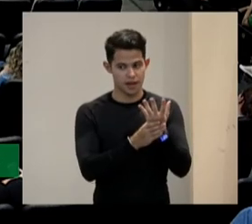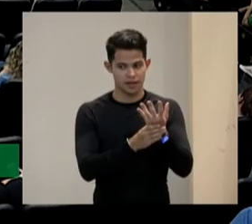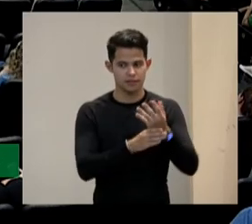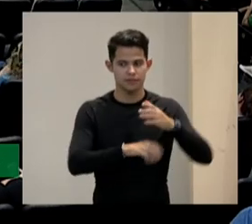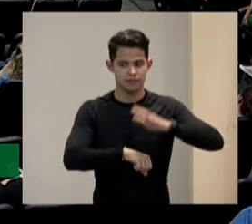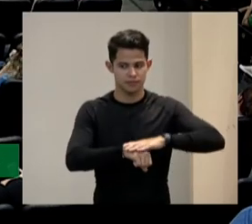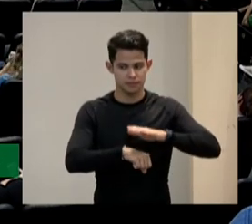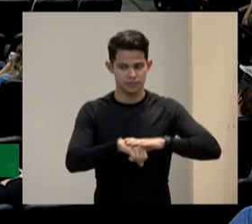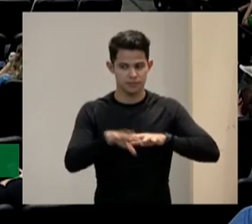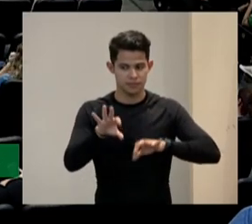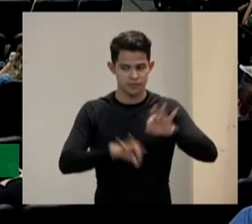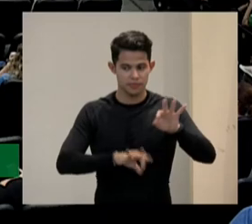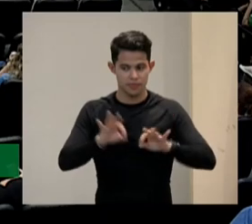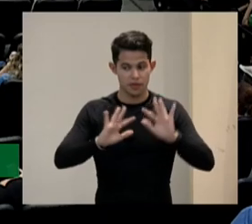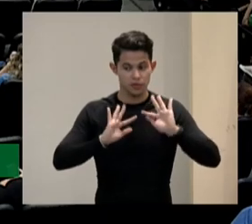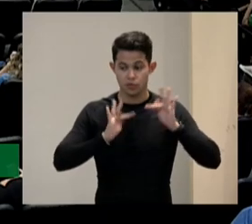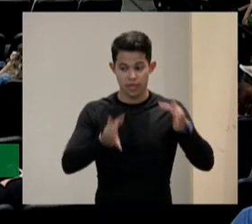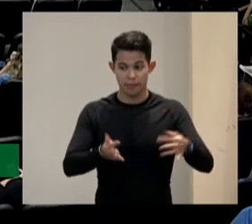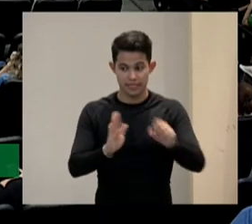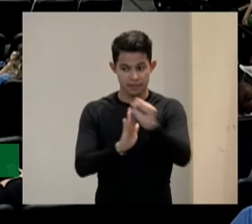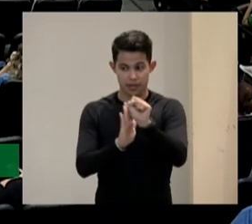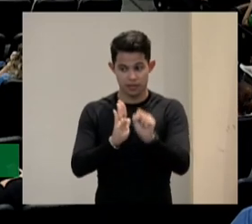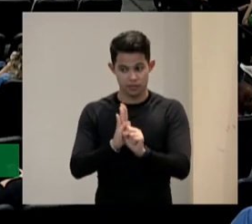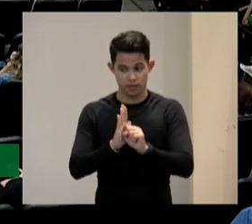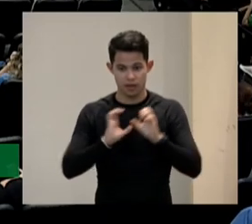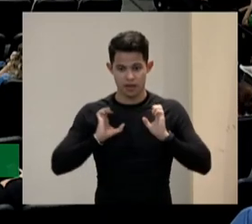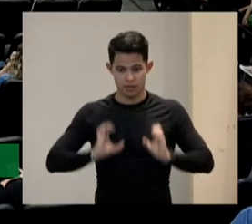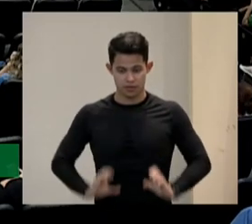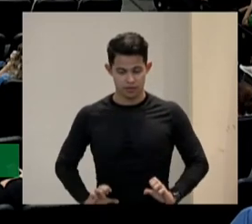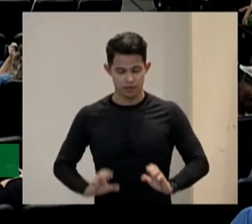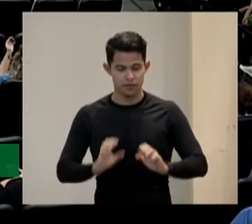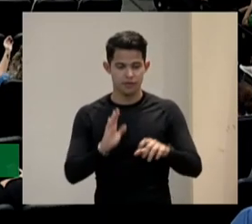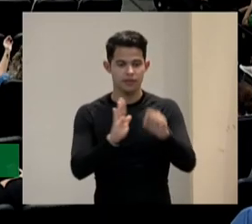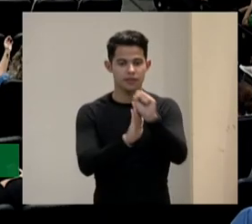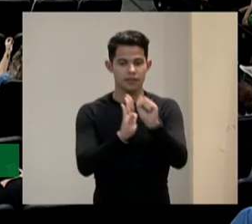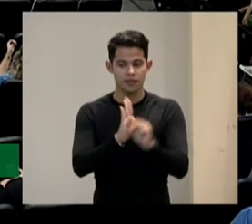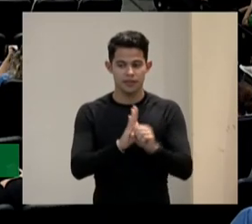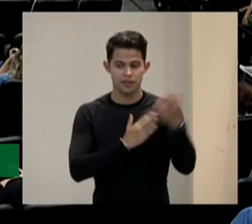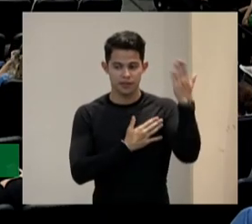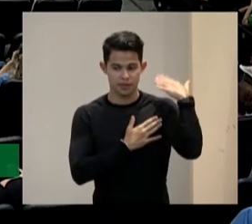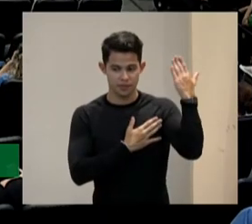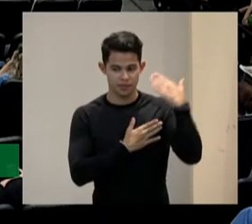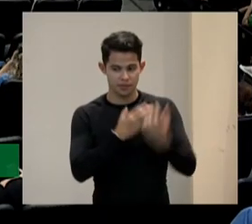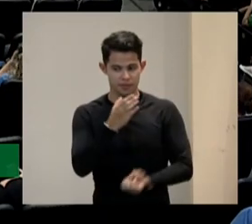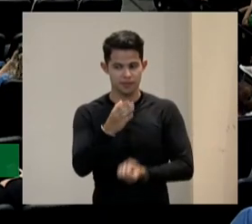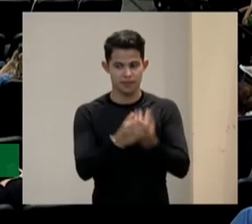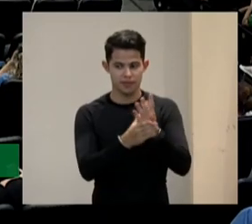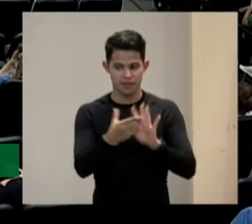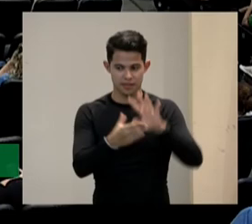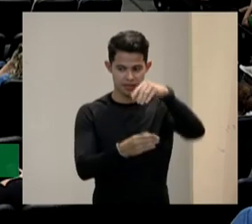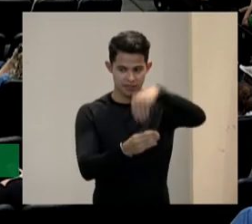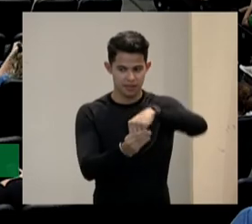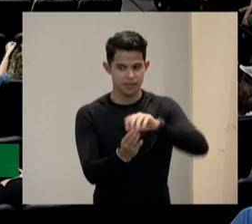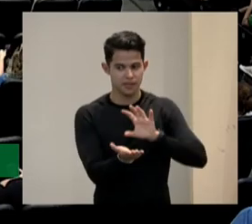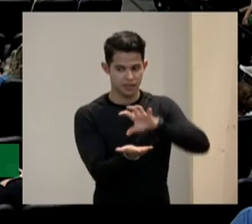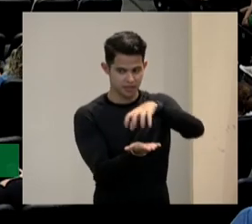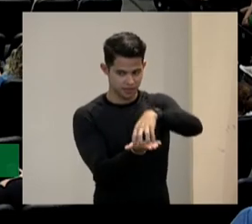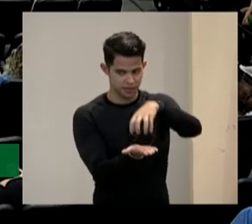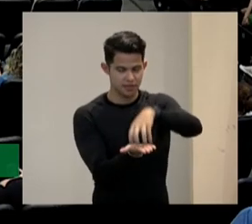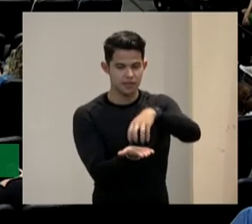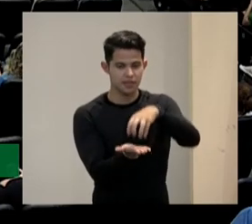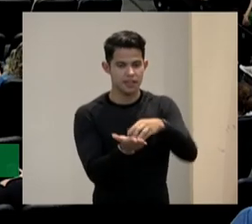lá no final do século passado depois tiveram uma transição foi criado dentro de um centro que era centro de assistência